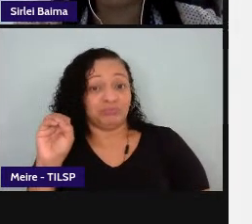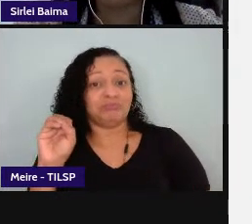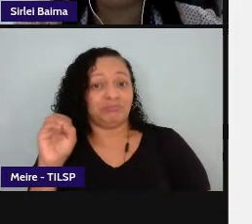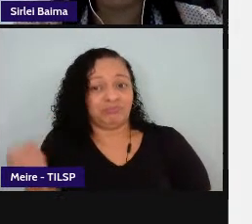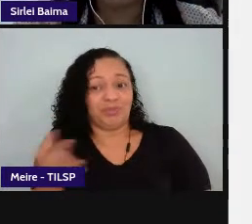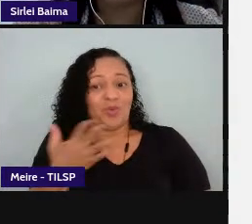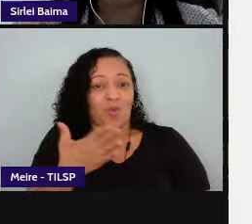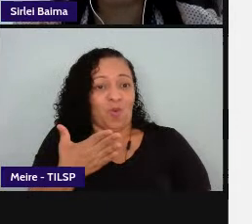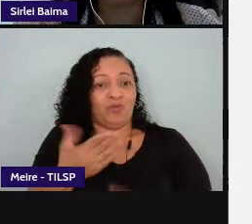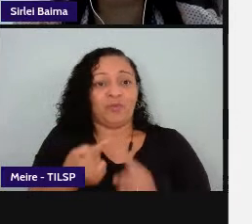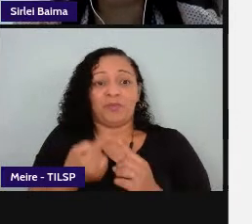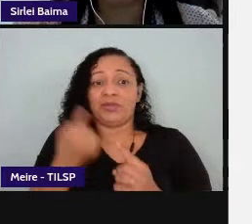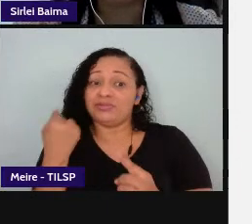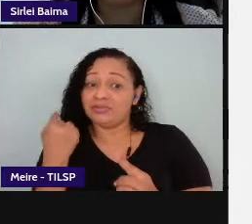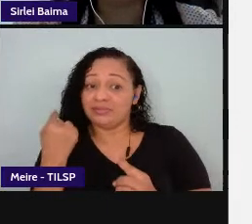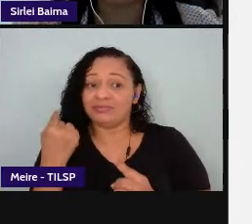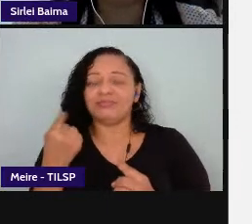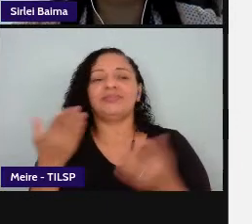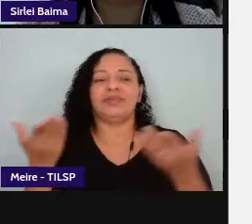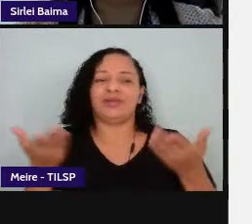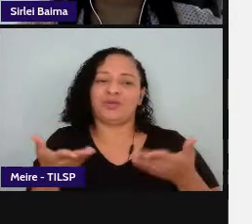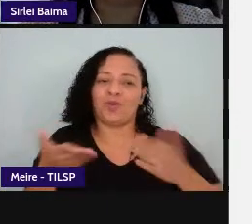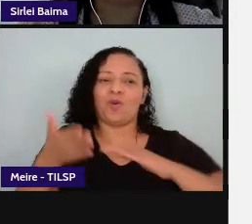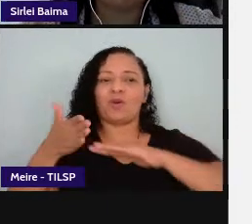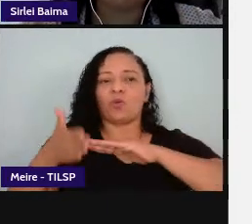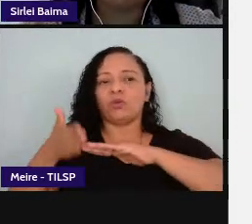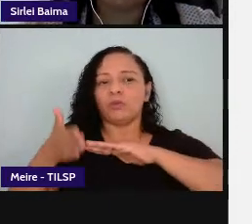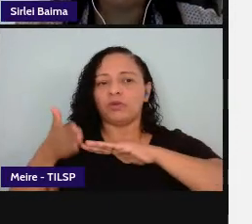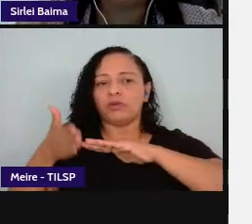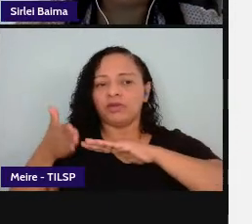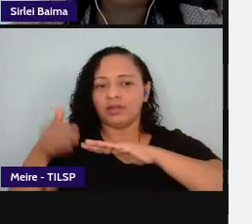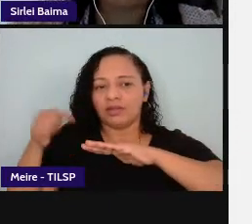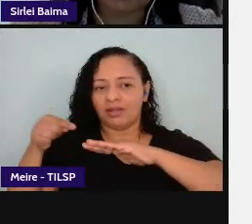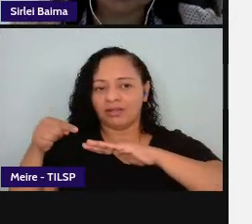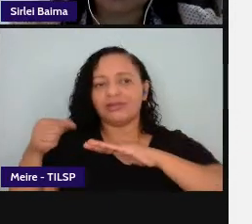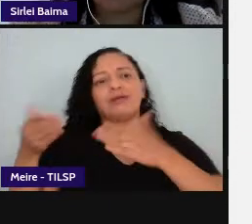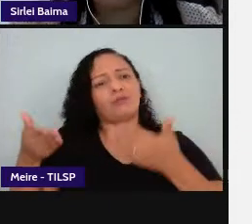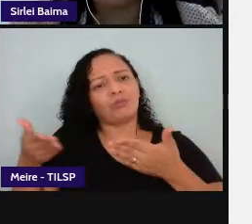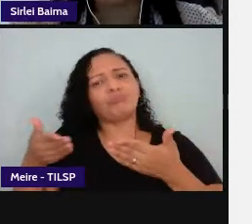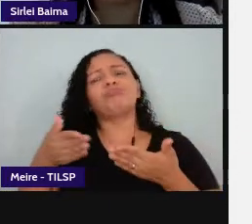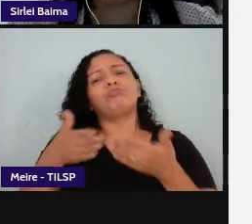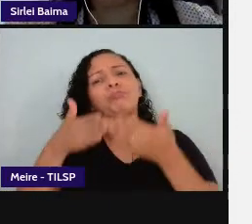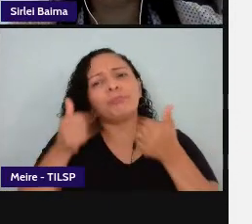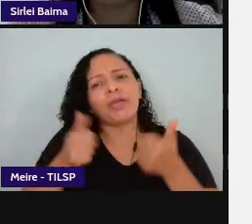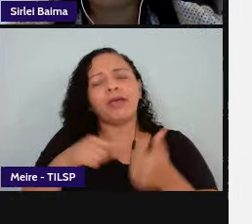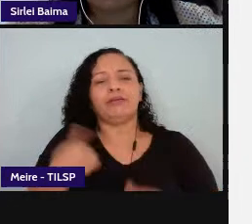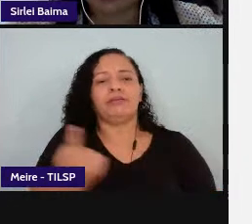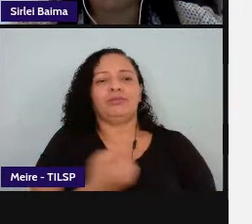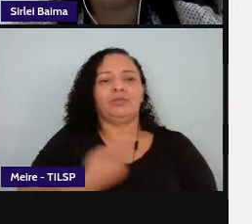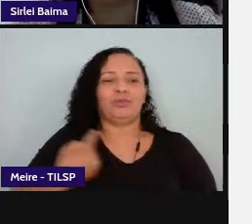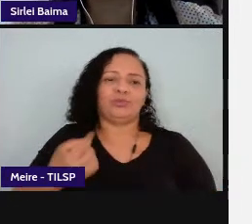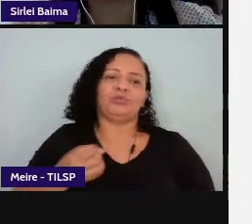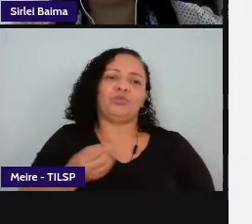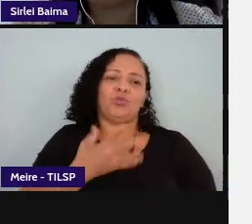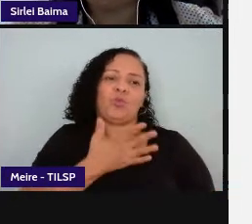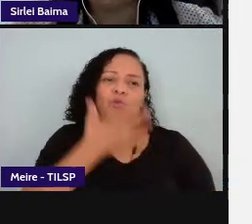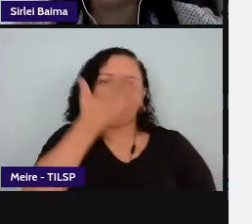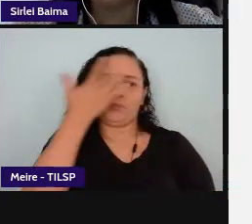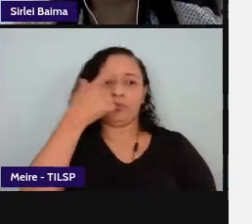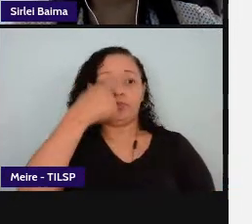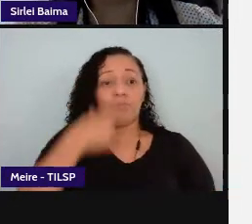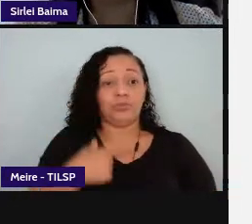momento posterior então a contemporaneidade ela vem requerendo de nós desse novo ser em